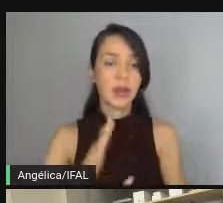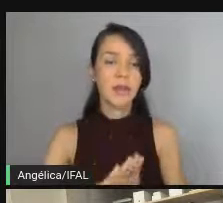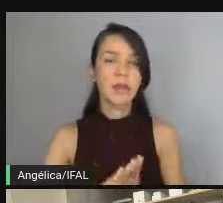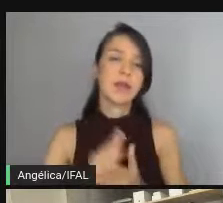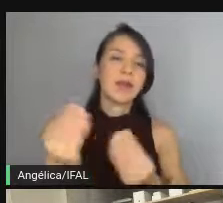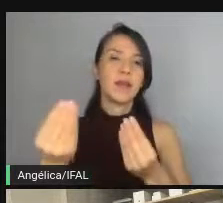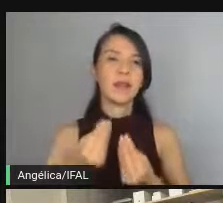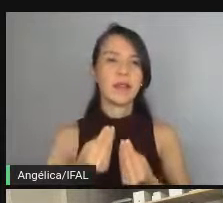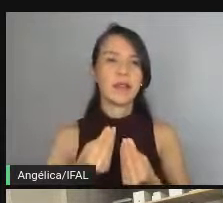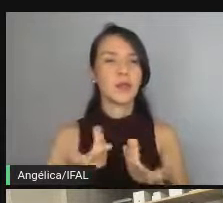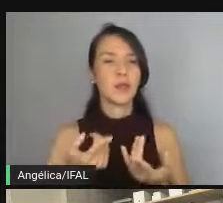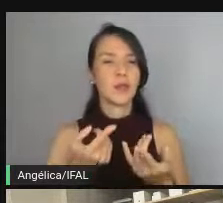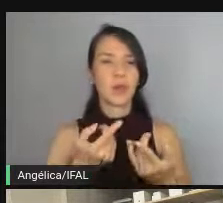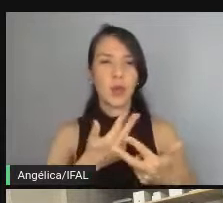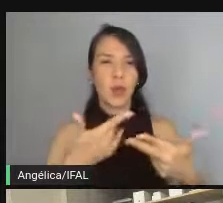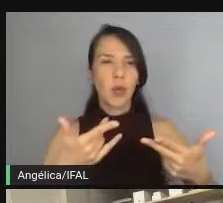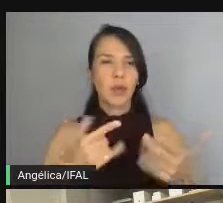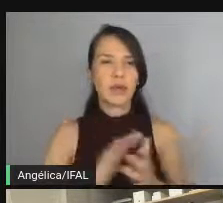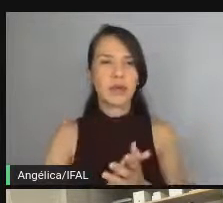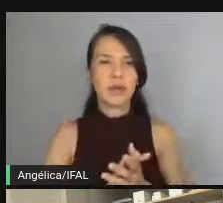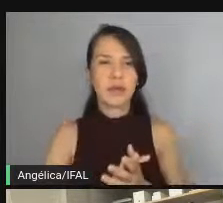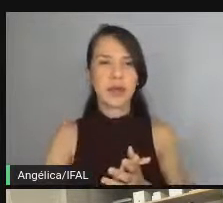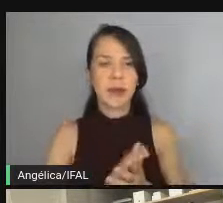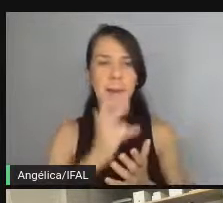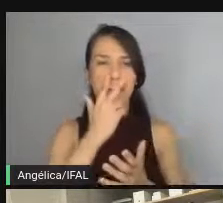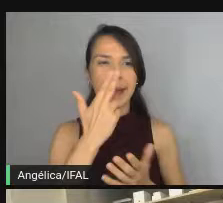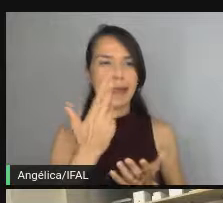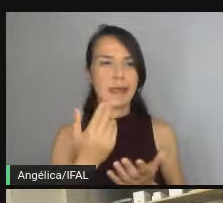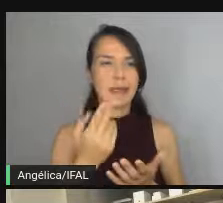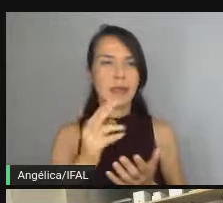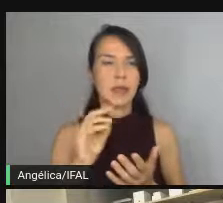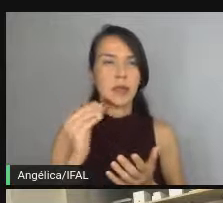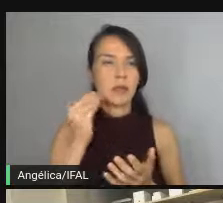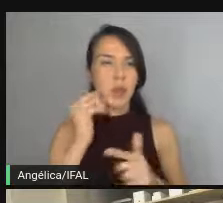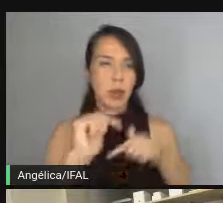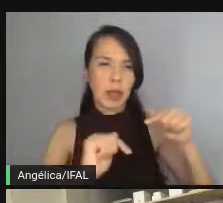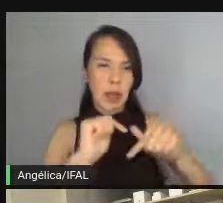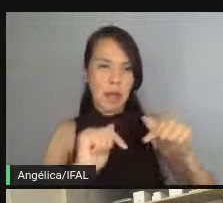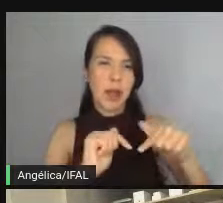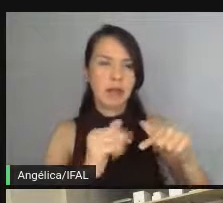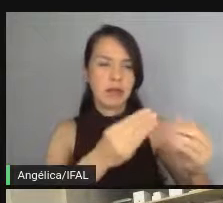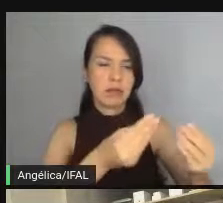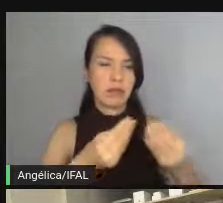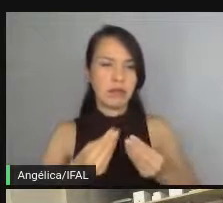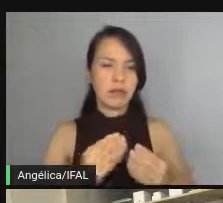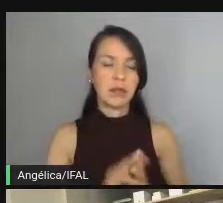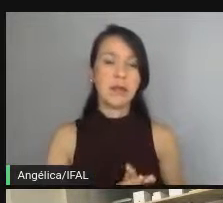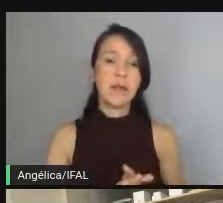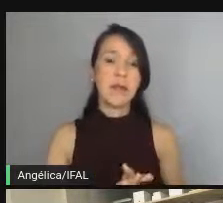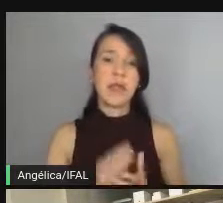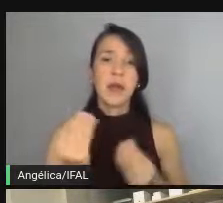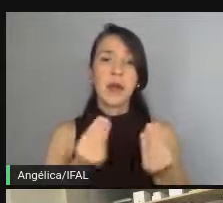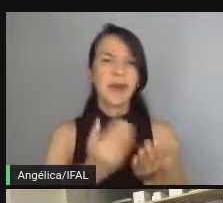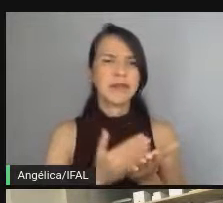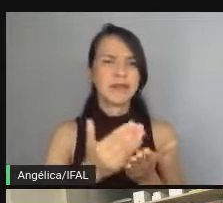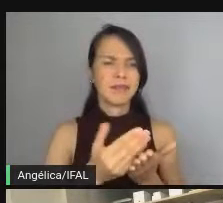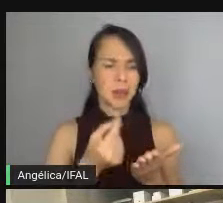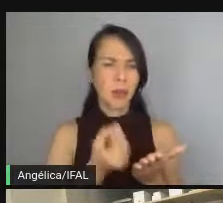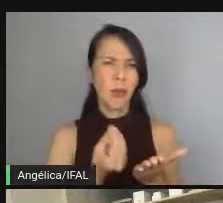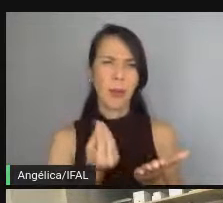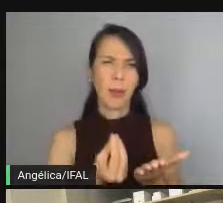passa um ticket. Um ticket é a mesma coisa que uma task, tá? É uma tarefa a ser feita. E como é que eu inicio ela?